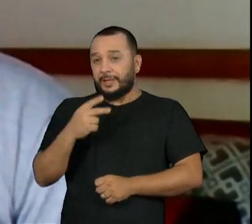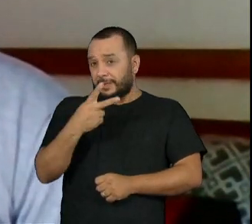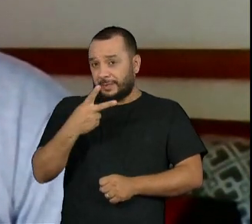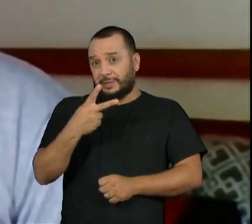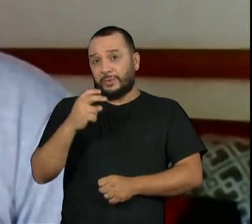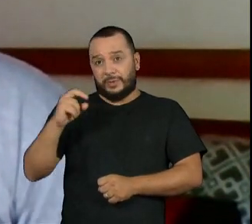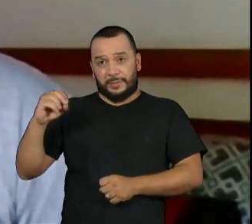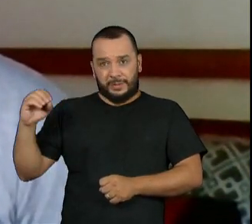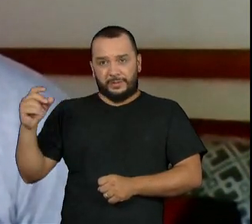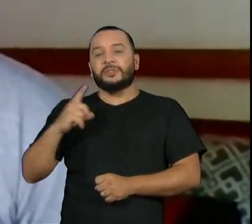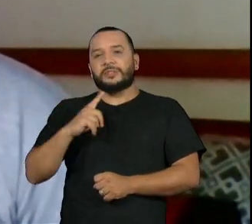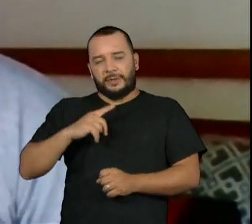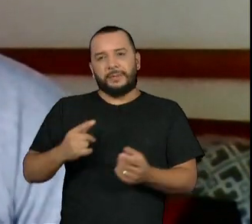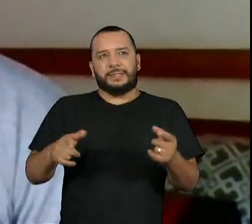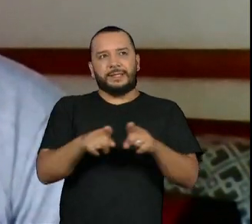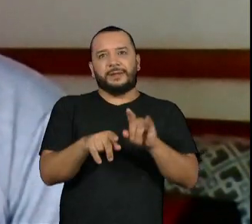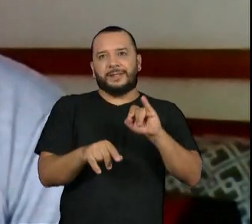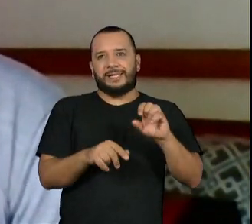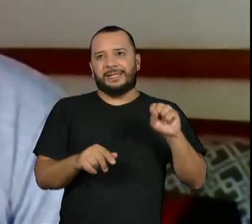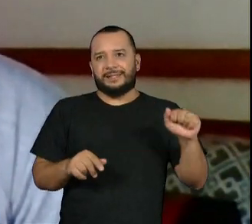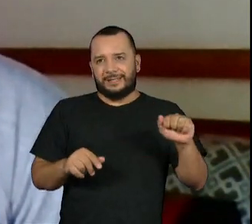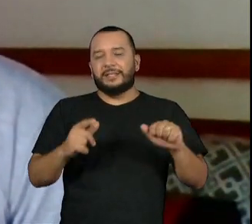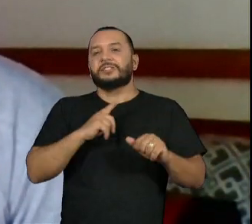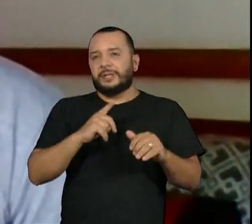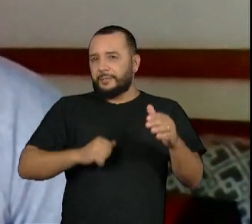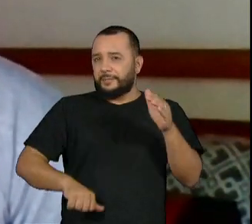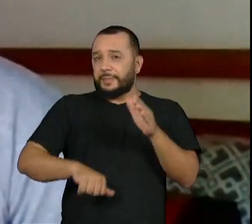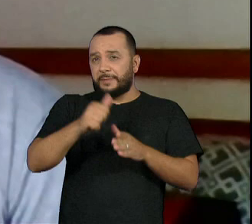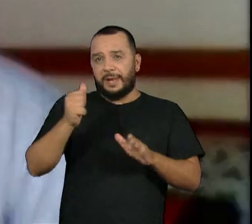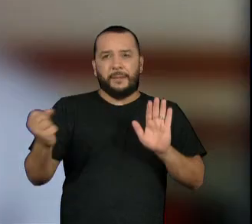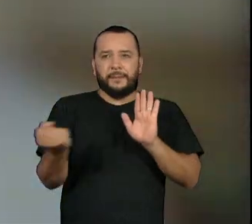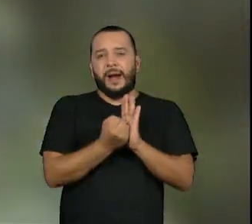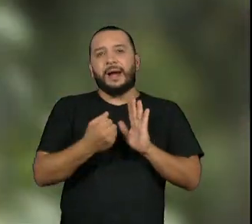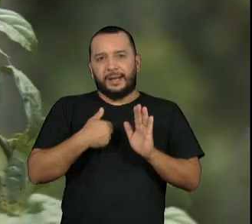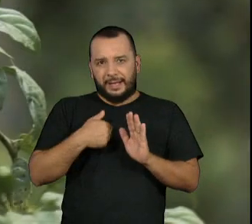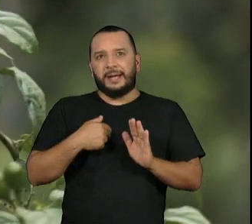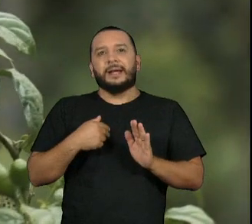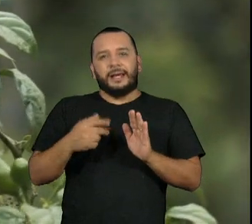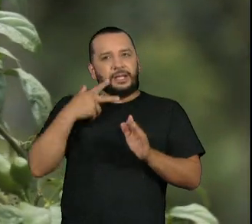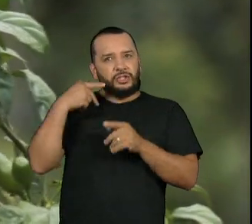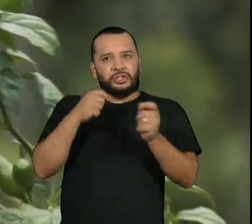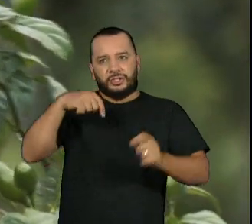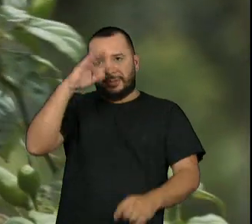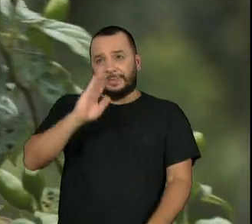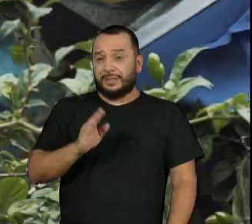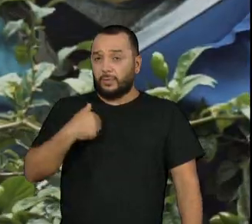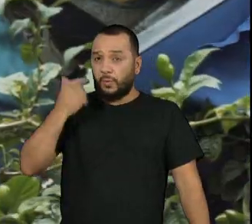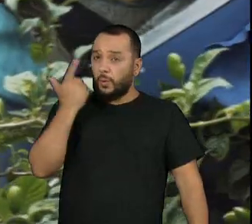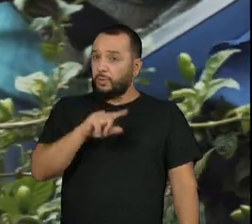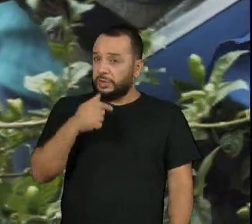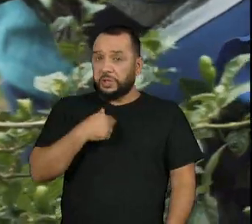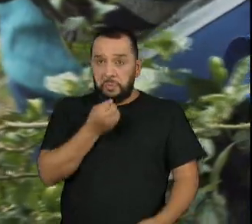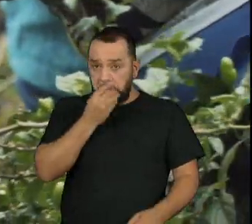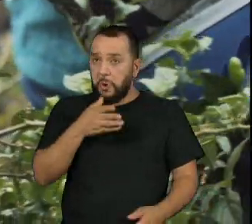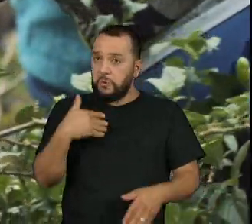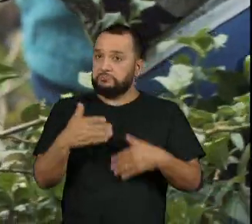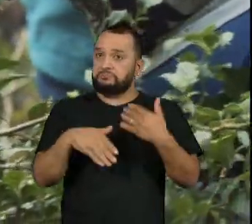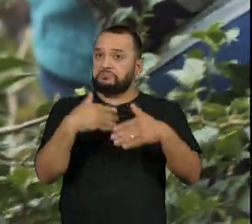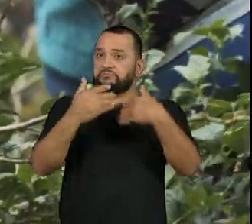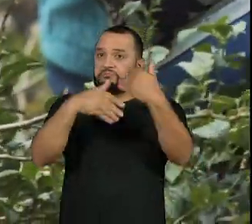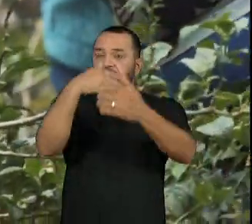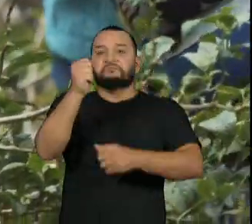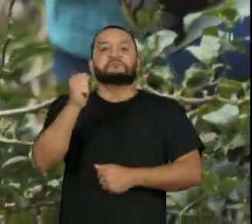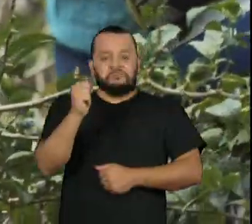a primeira marca baniua, a primeira marca indígena também no Brasil, que deu certo e que foi